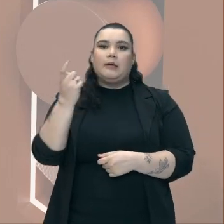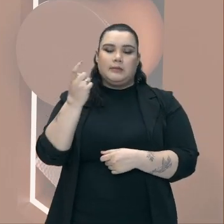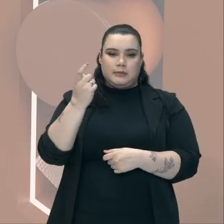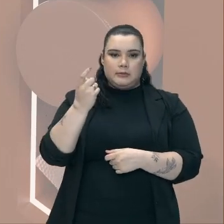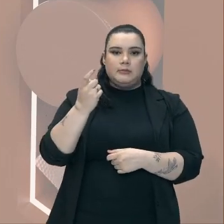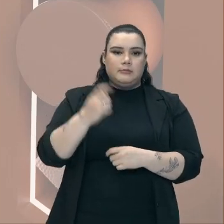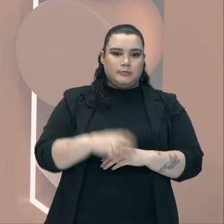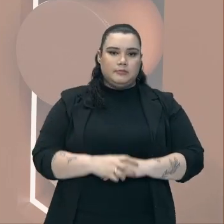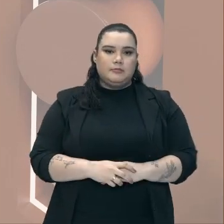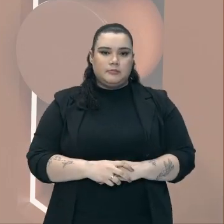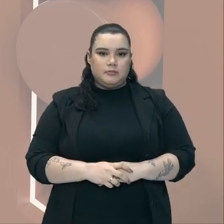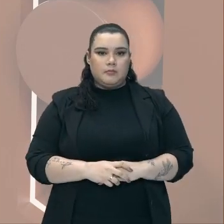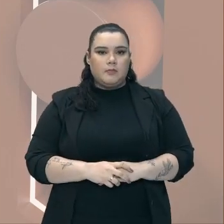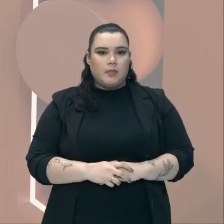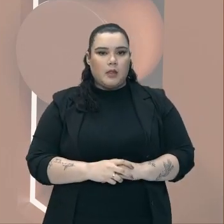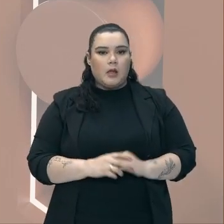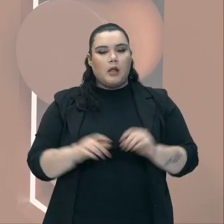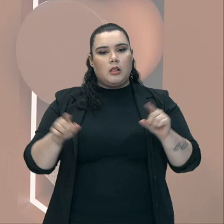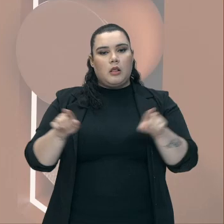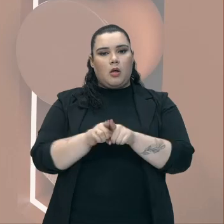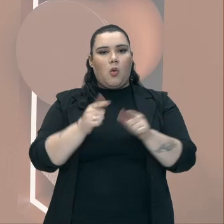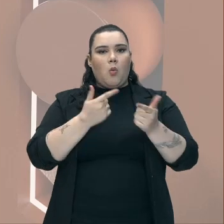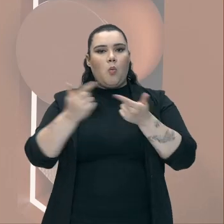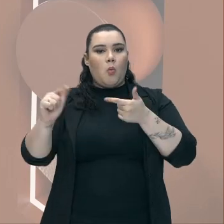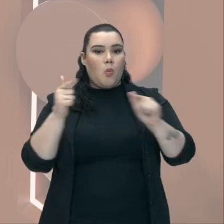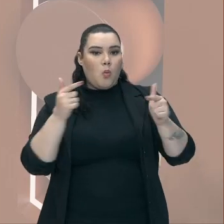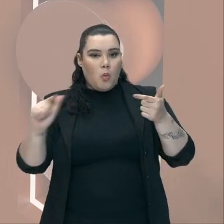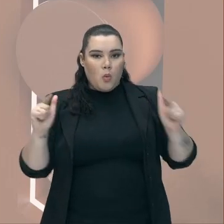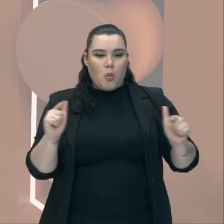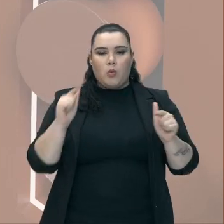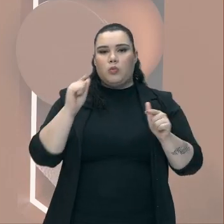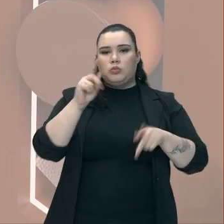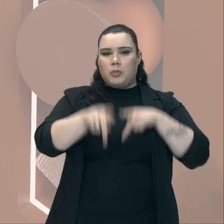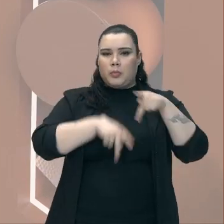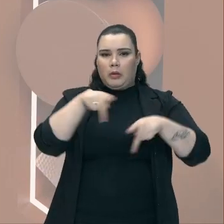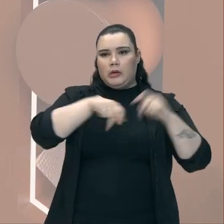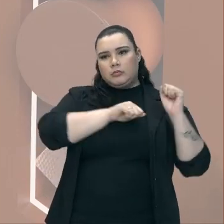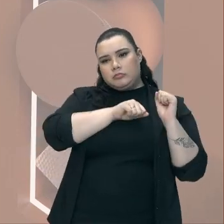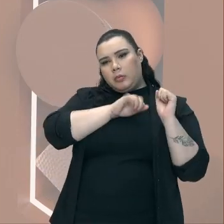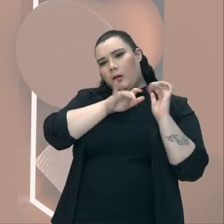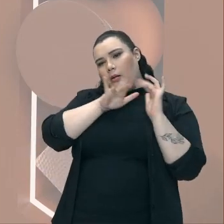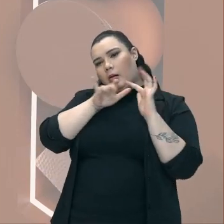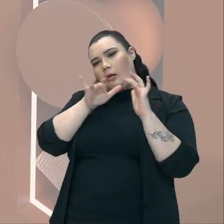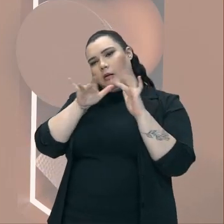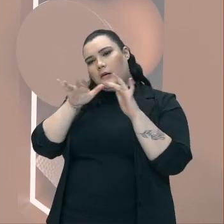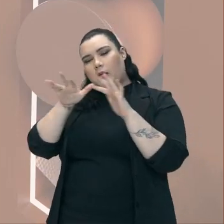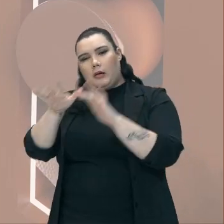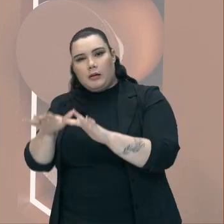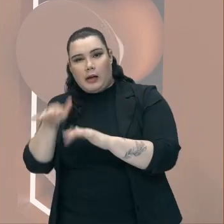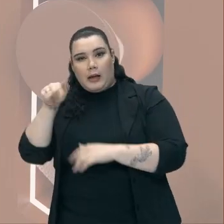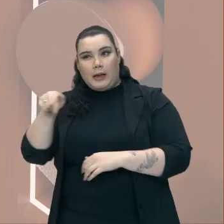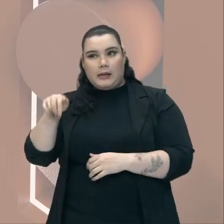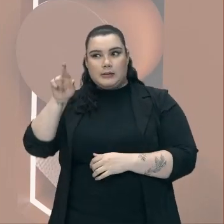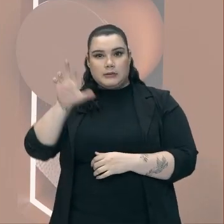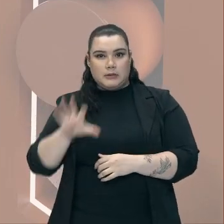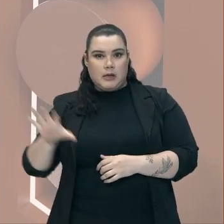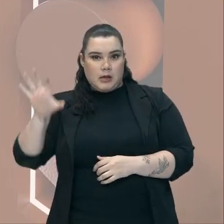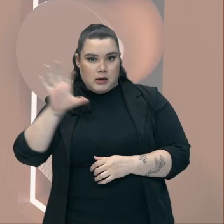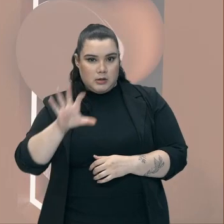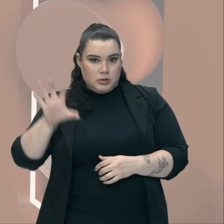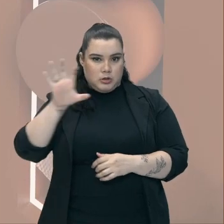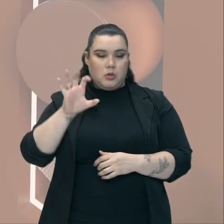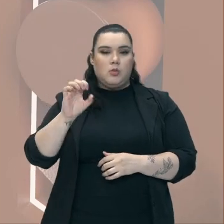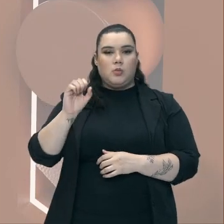os paulistas Mas outros indivíduos Correram para a região Dos sertões Nas conhecidas